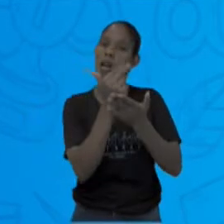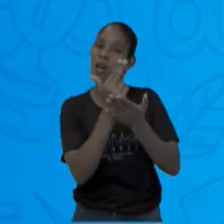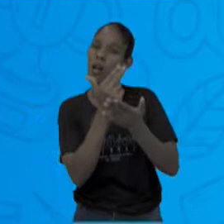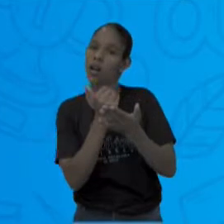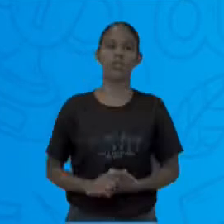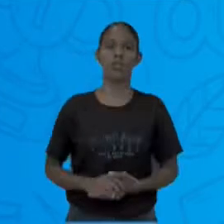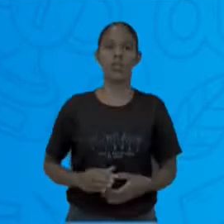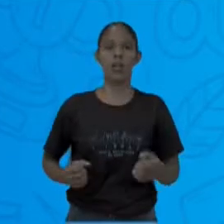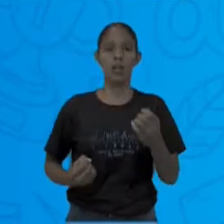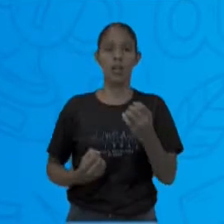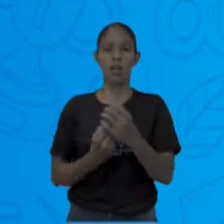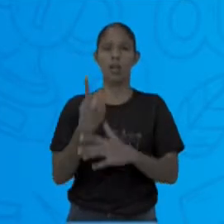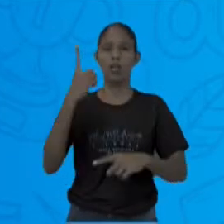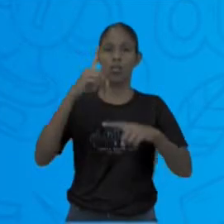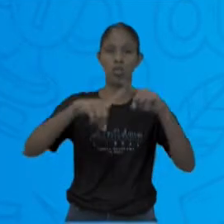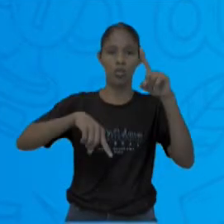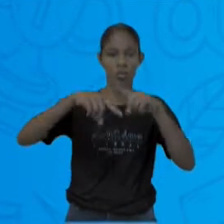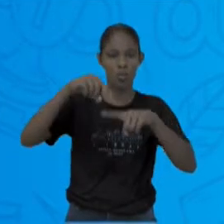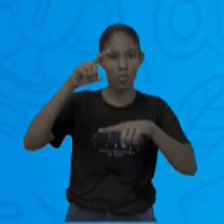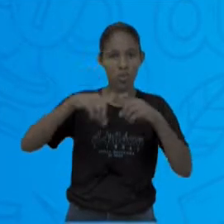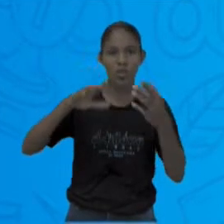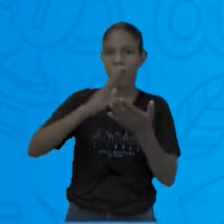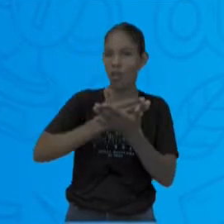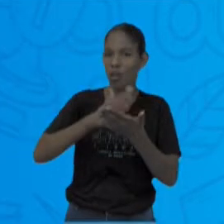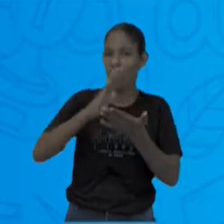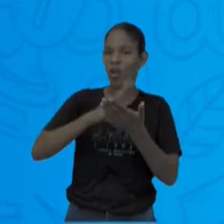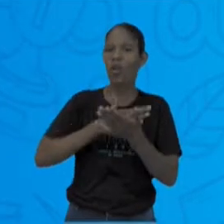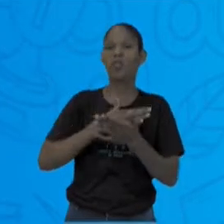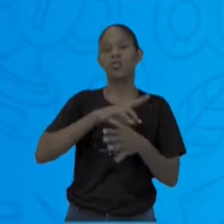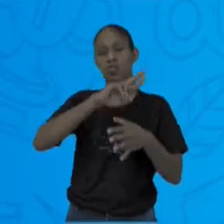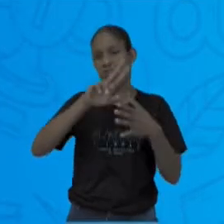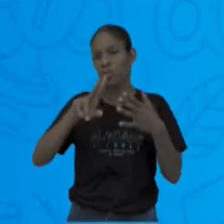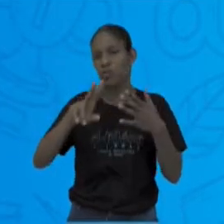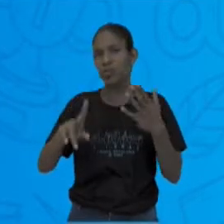-correio, criação de alguns objetos, etc.